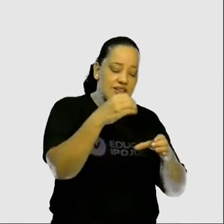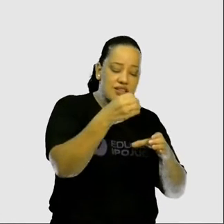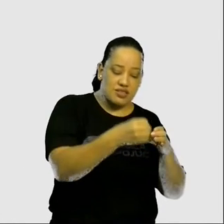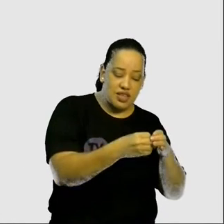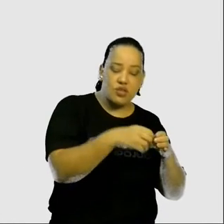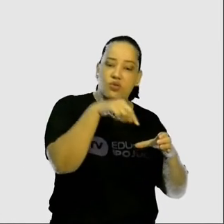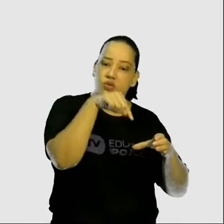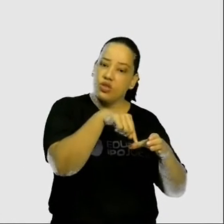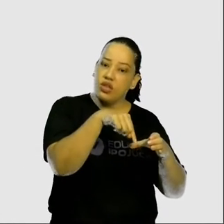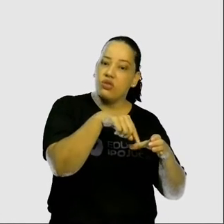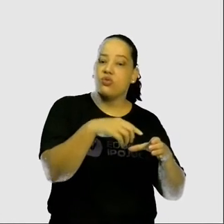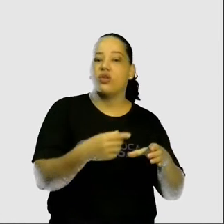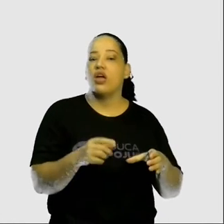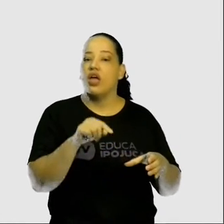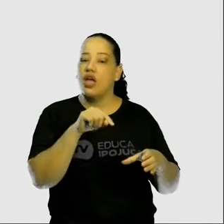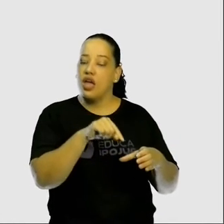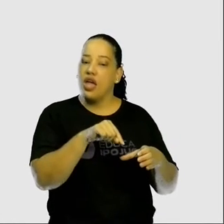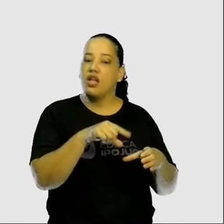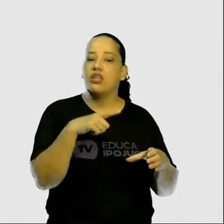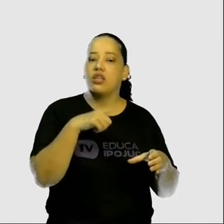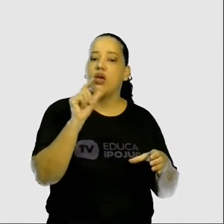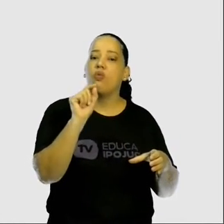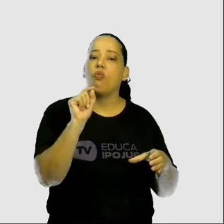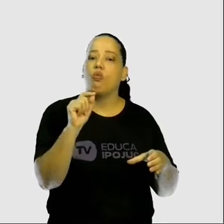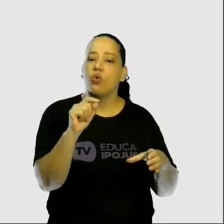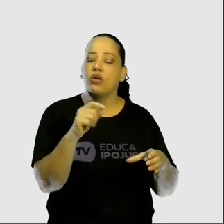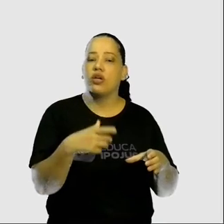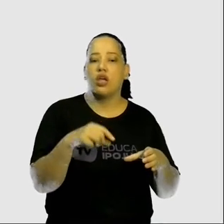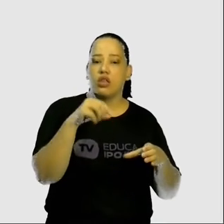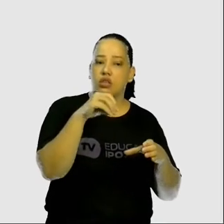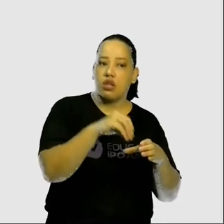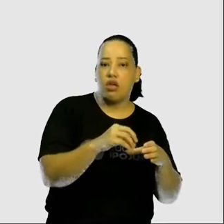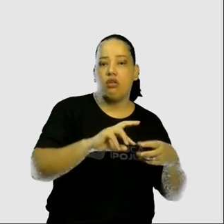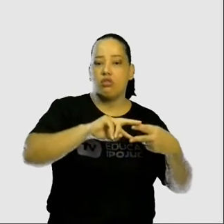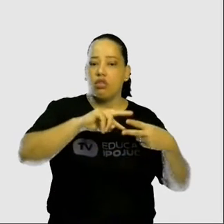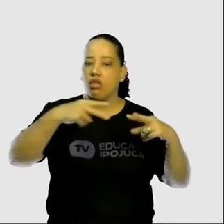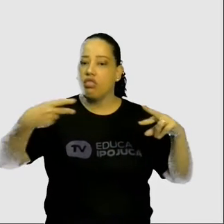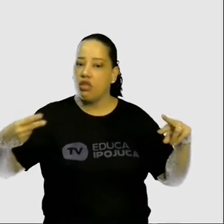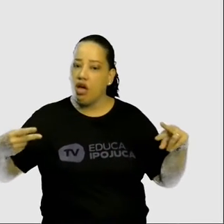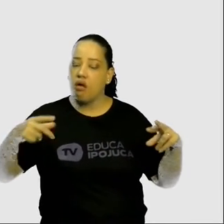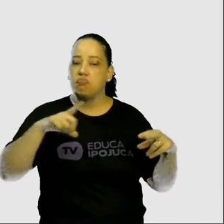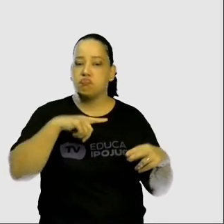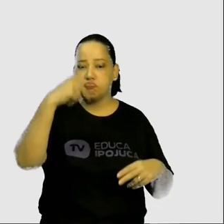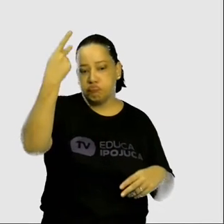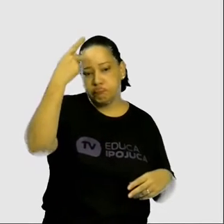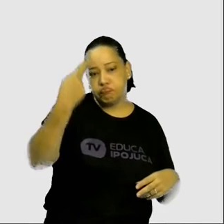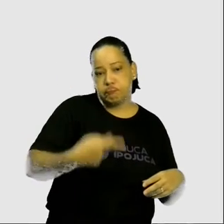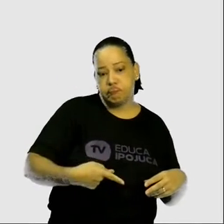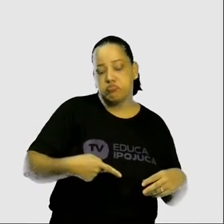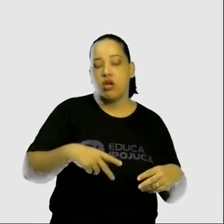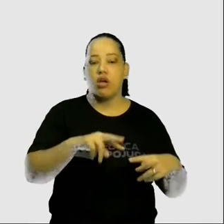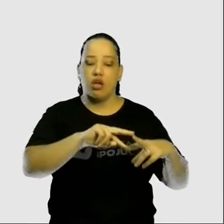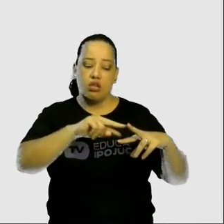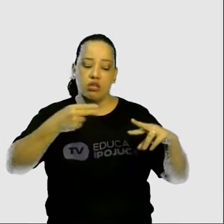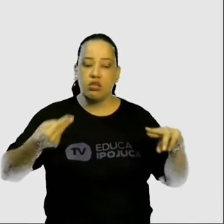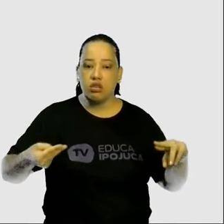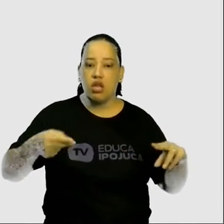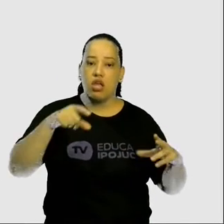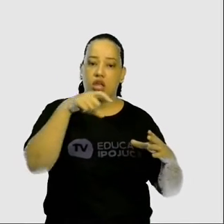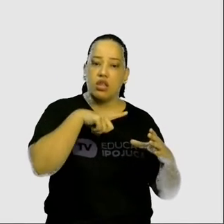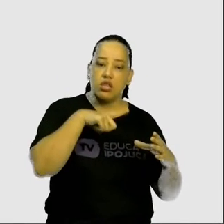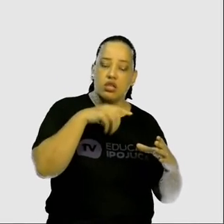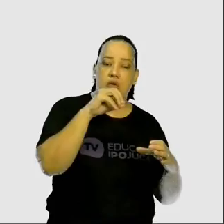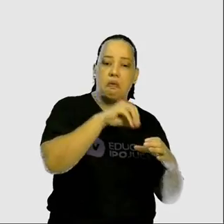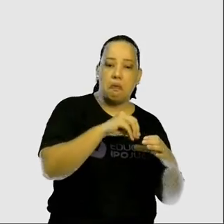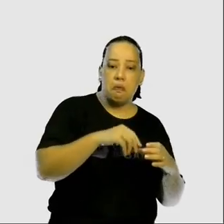Dentro do núcleo celular, é onde nós temos o nosso código genético, o nosso DNA. Então é nele que nós temos todas